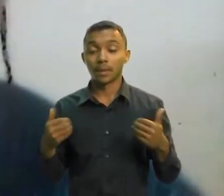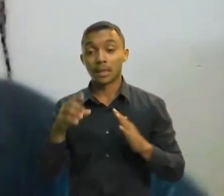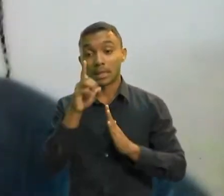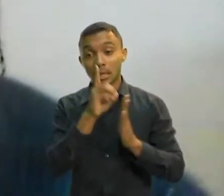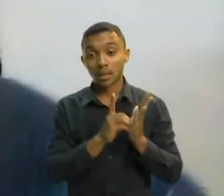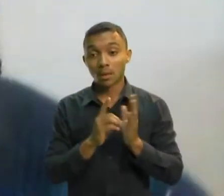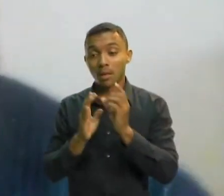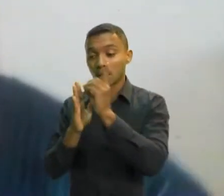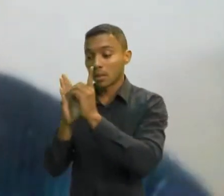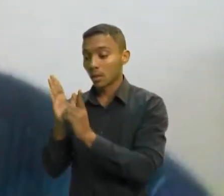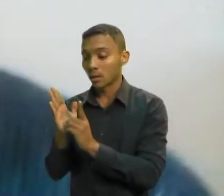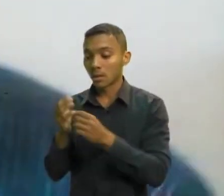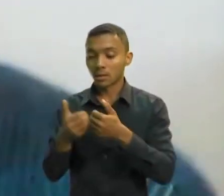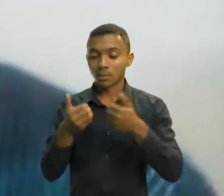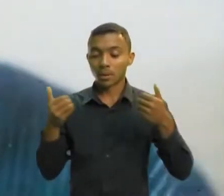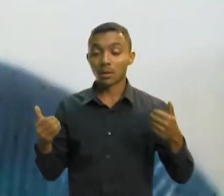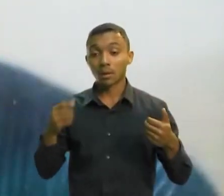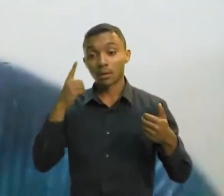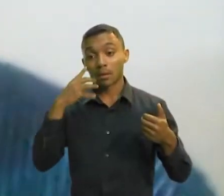vai colocar